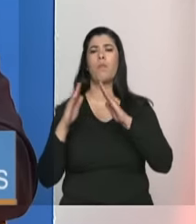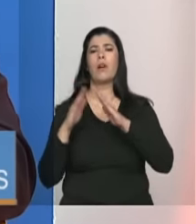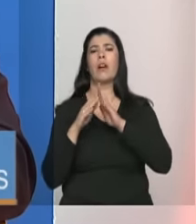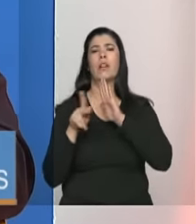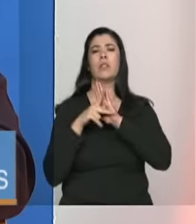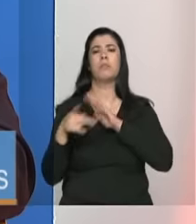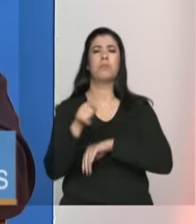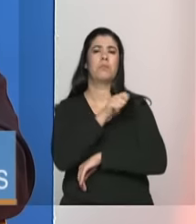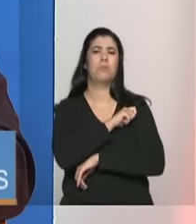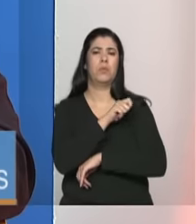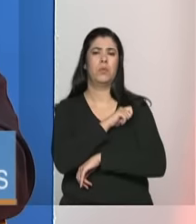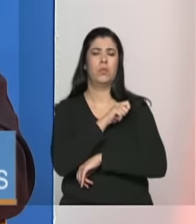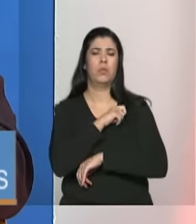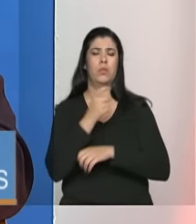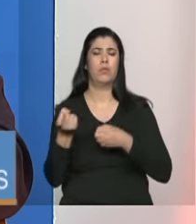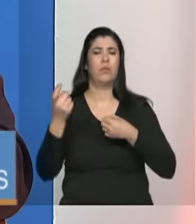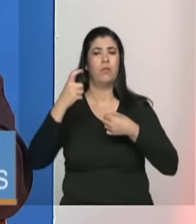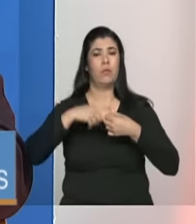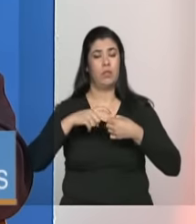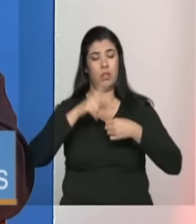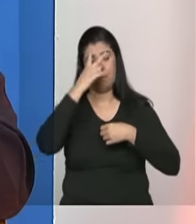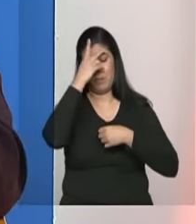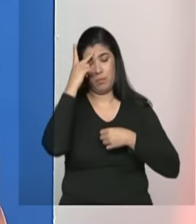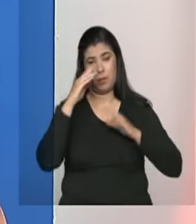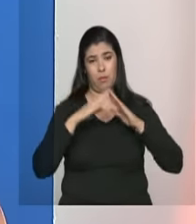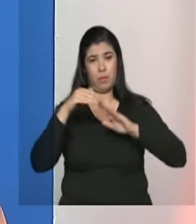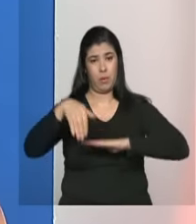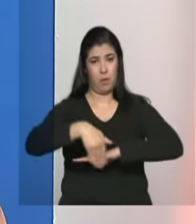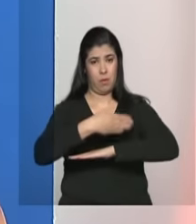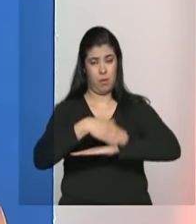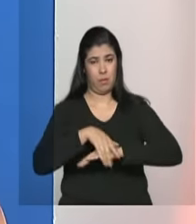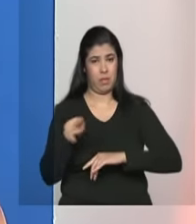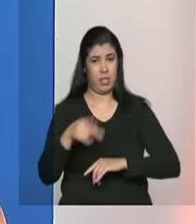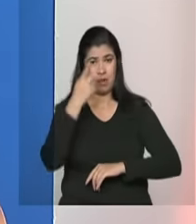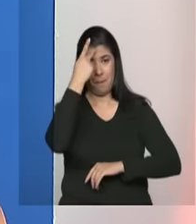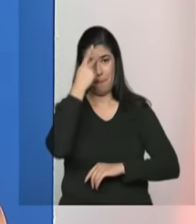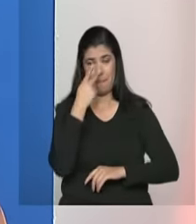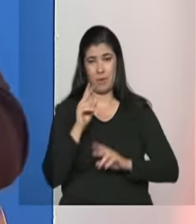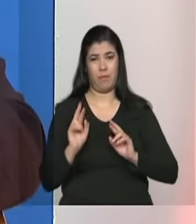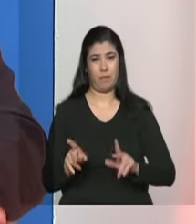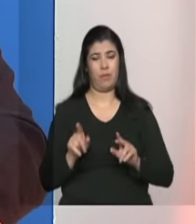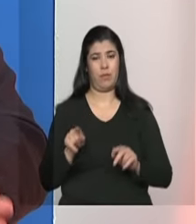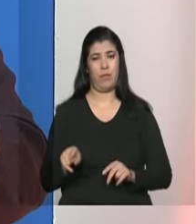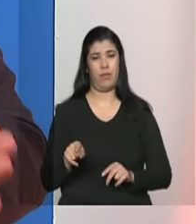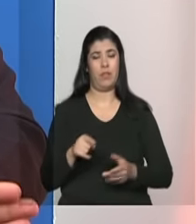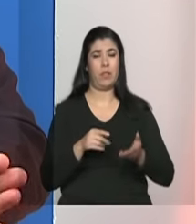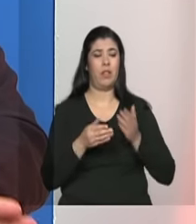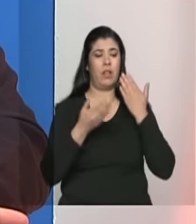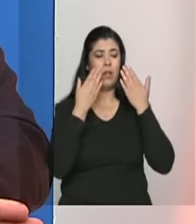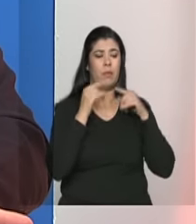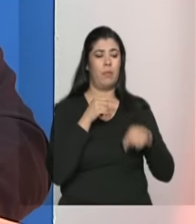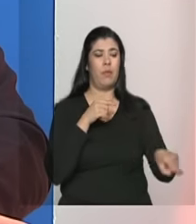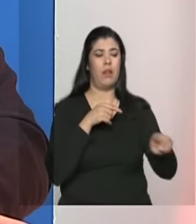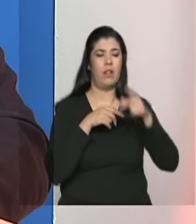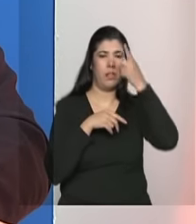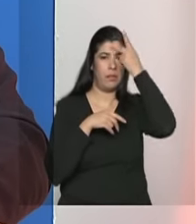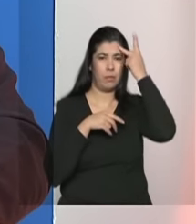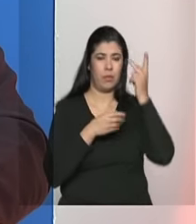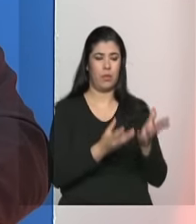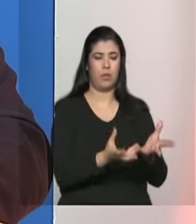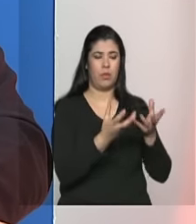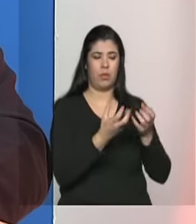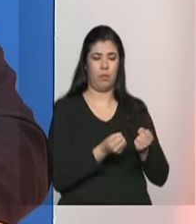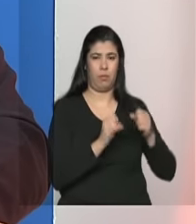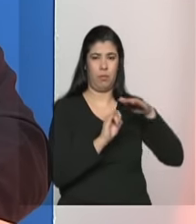e voltado para a população em situação de rua mas com um perfil um pouco diferente daquele perfil das outras pessoas que estão no acolhimento